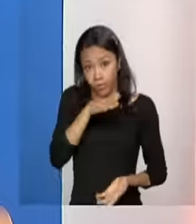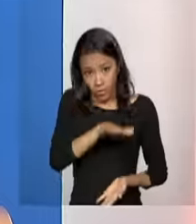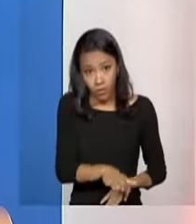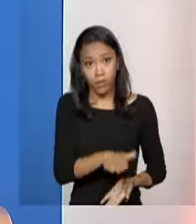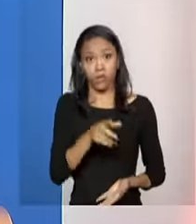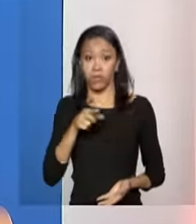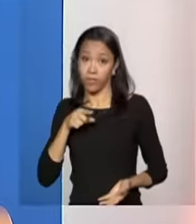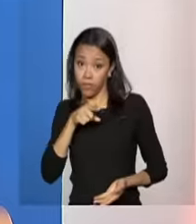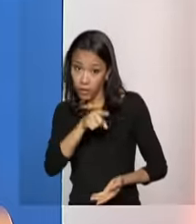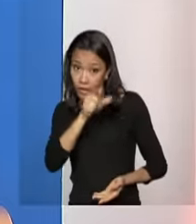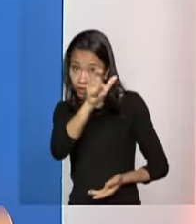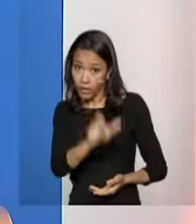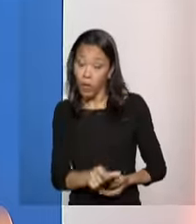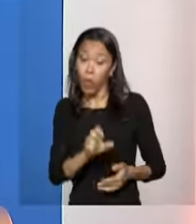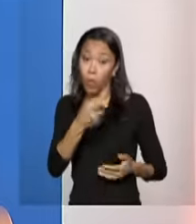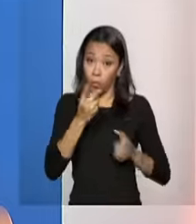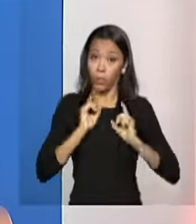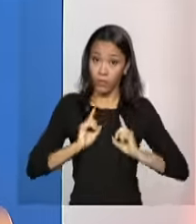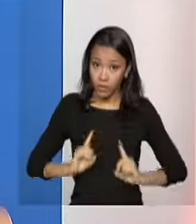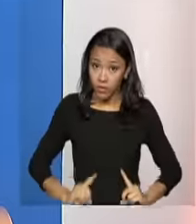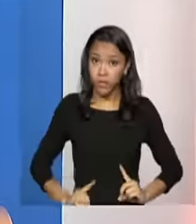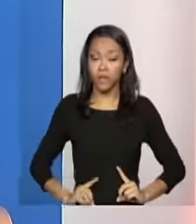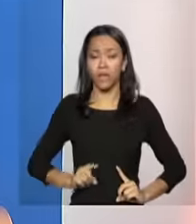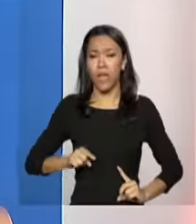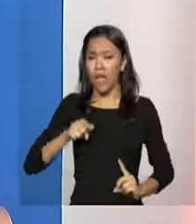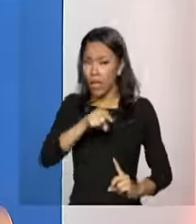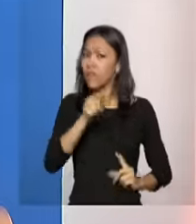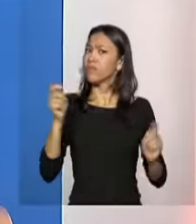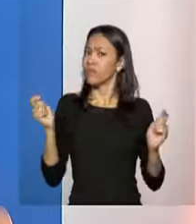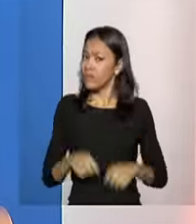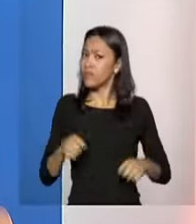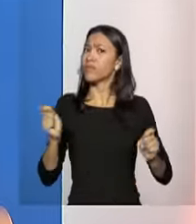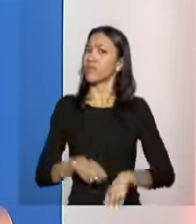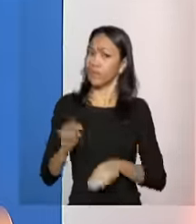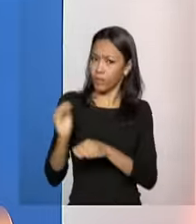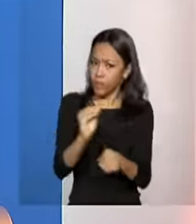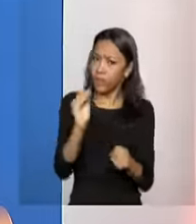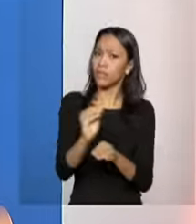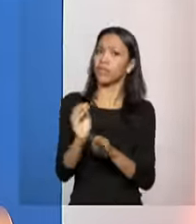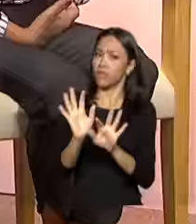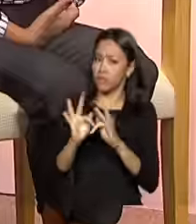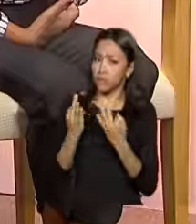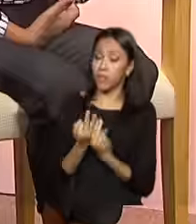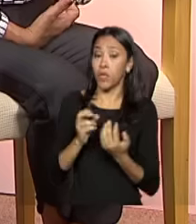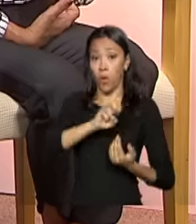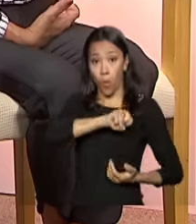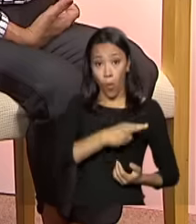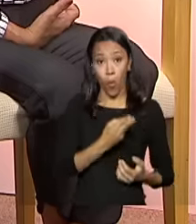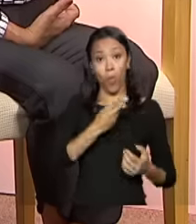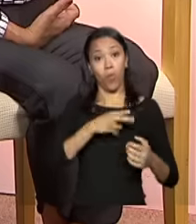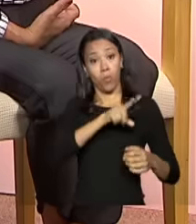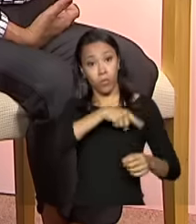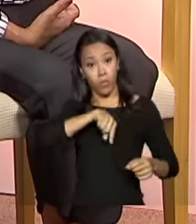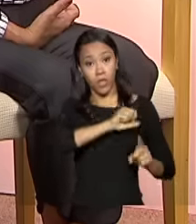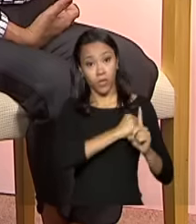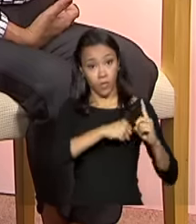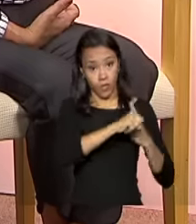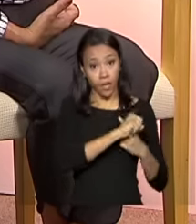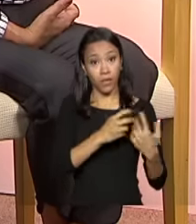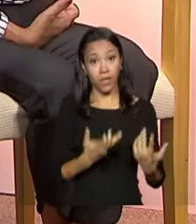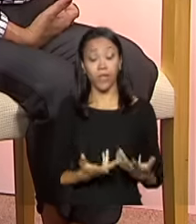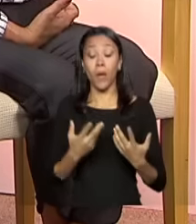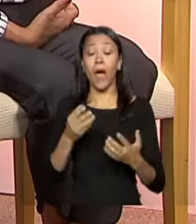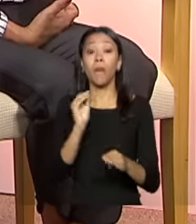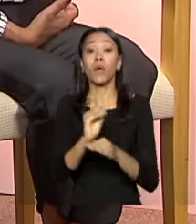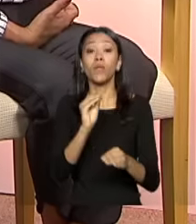pessoa com deficiência, ela ainda pode ser protegida pela própria família ou pela comunidade, a proteção social especial